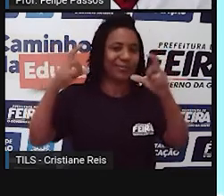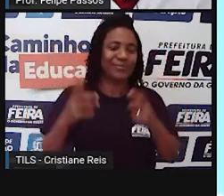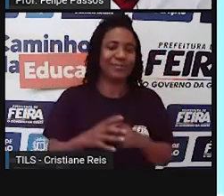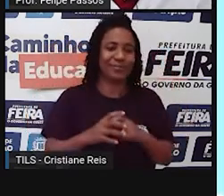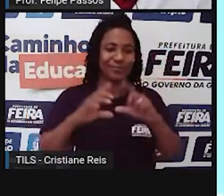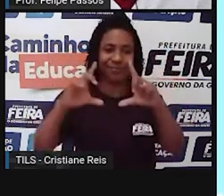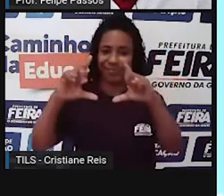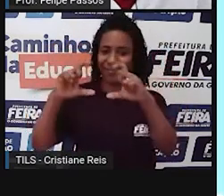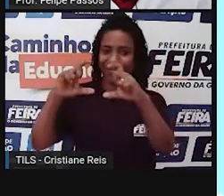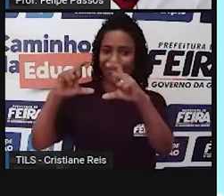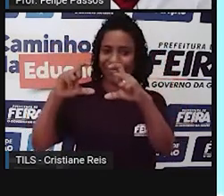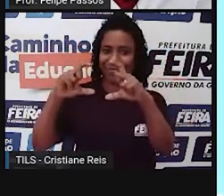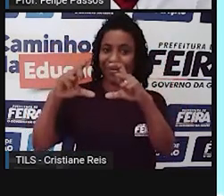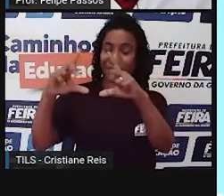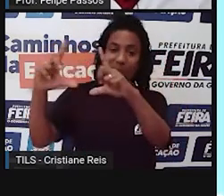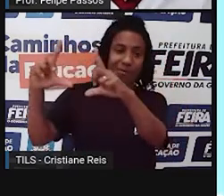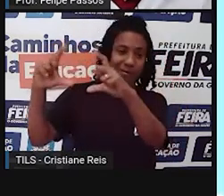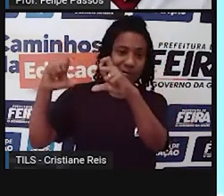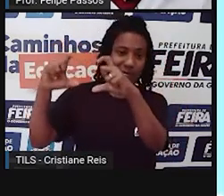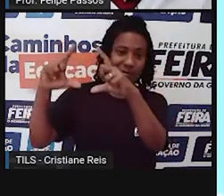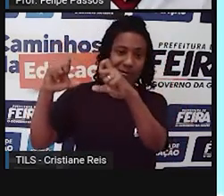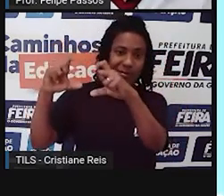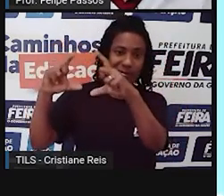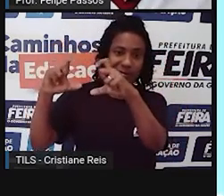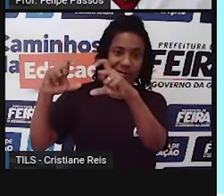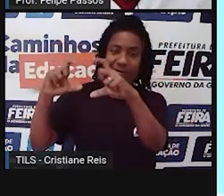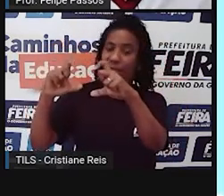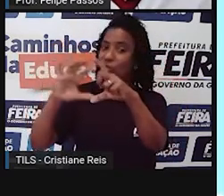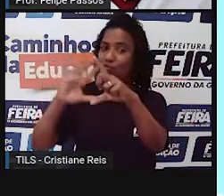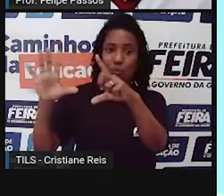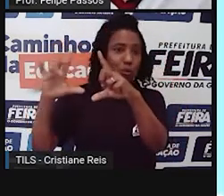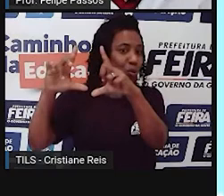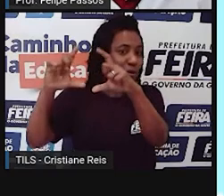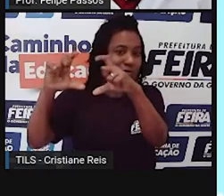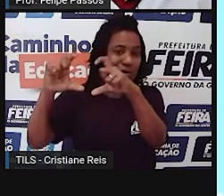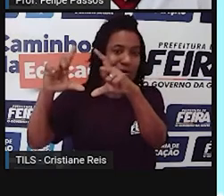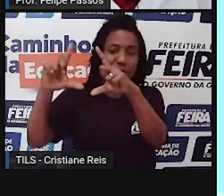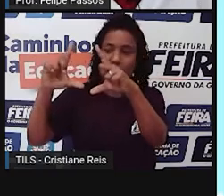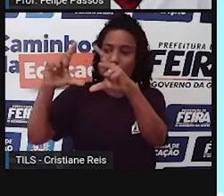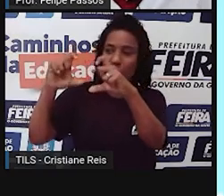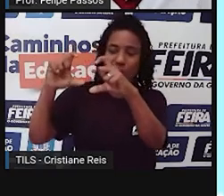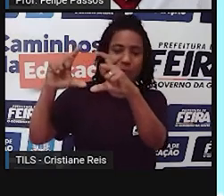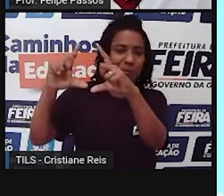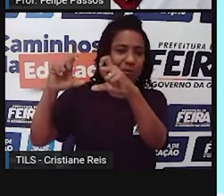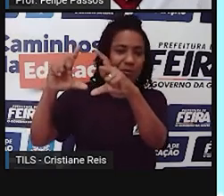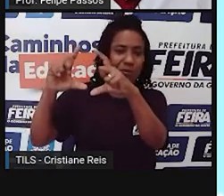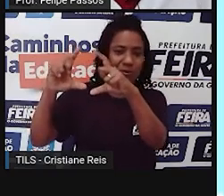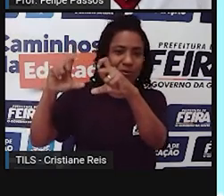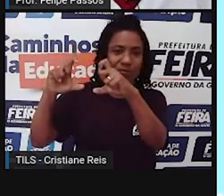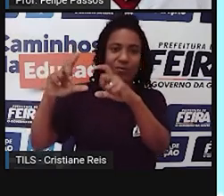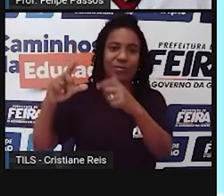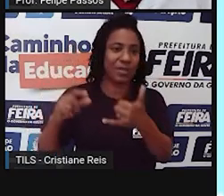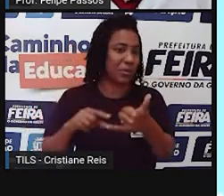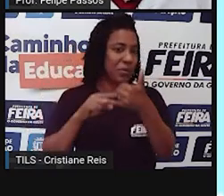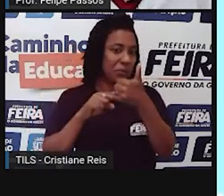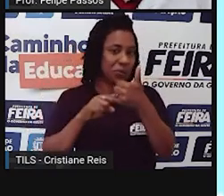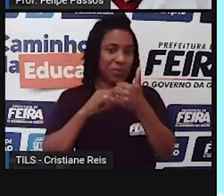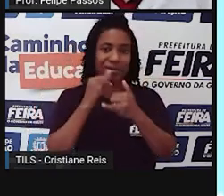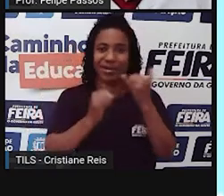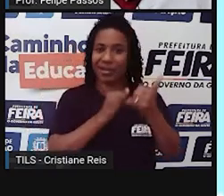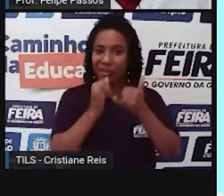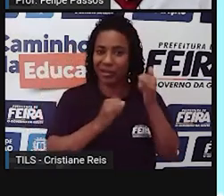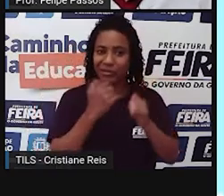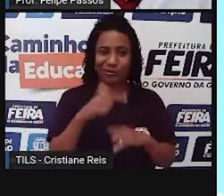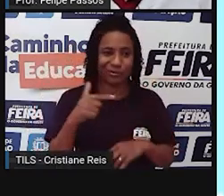fotográfica específica, a máquina só fazia isso, viu gente? Ela só tirava foto, ela não ligava, ela não conectava na internet.